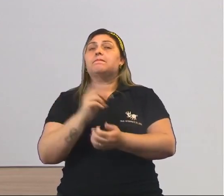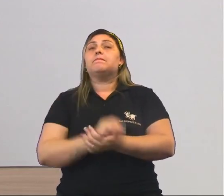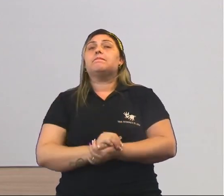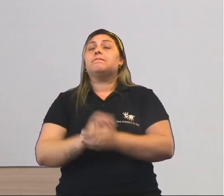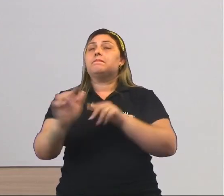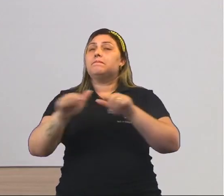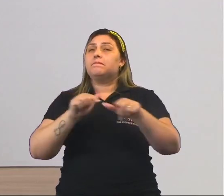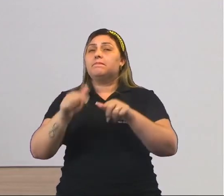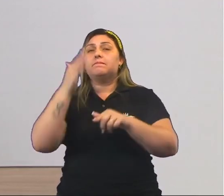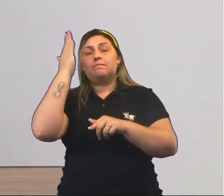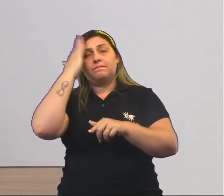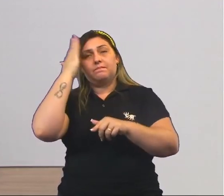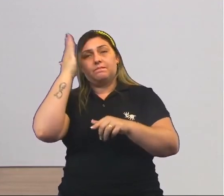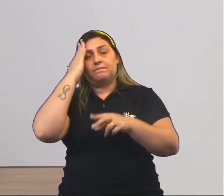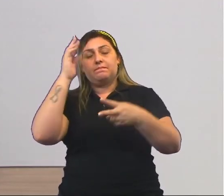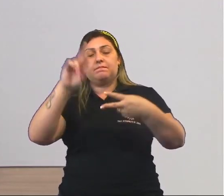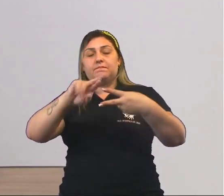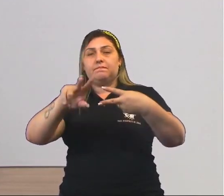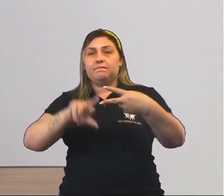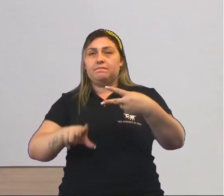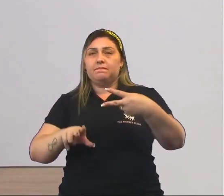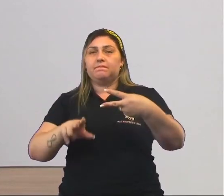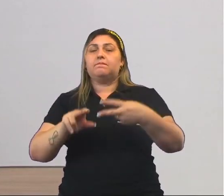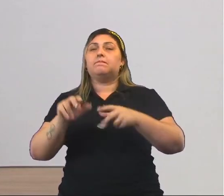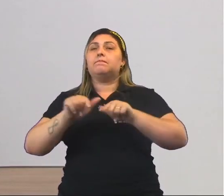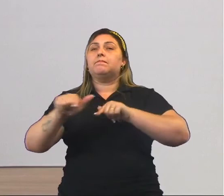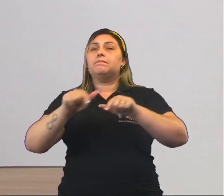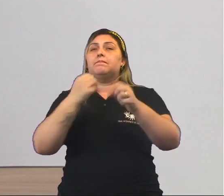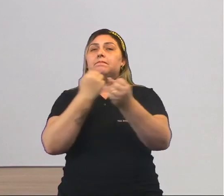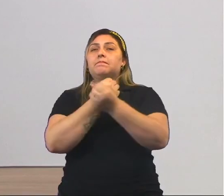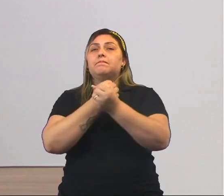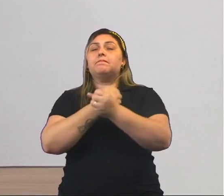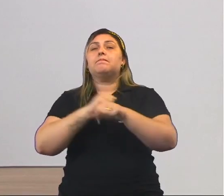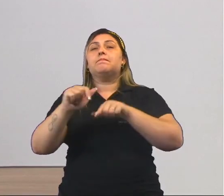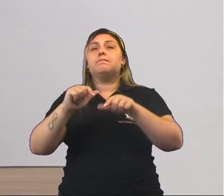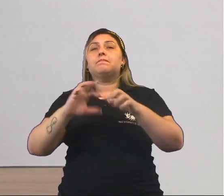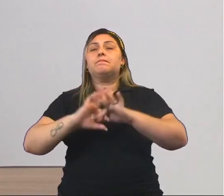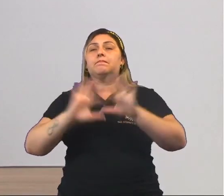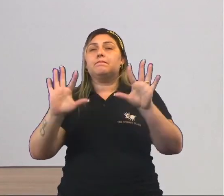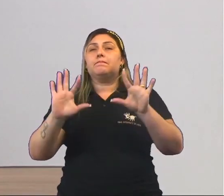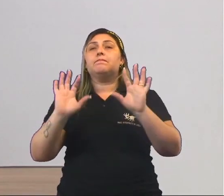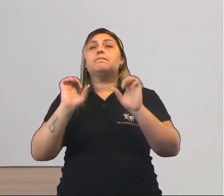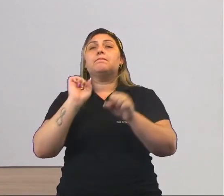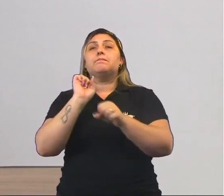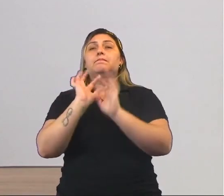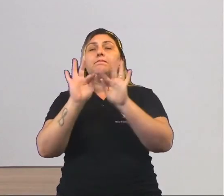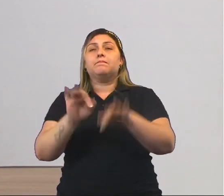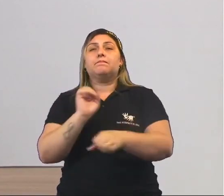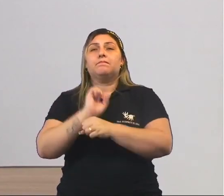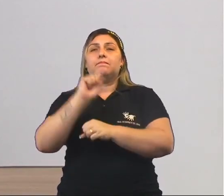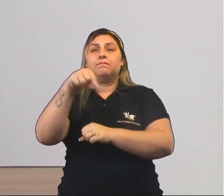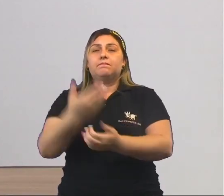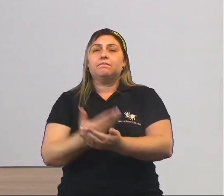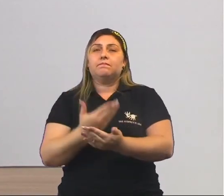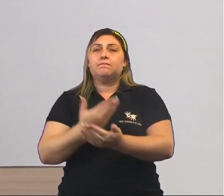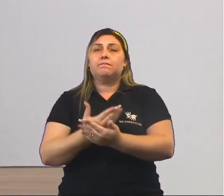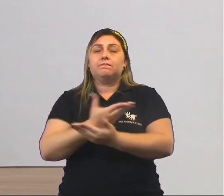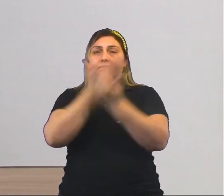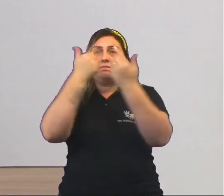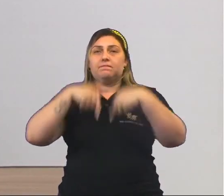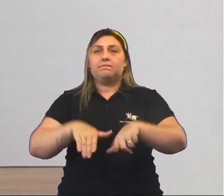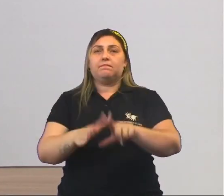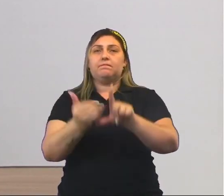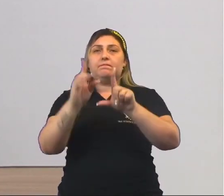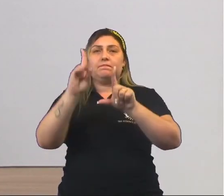de trabalho, entender as distinções do trabalho escravo e do trabalho livre. Tá bom? Eu fico por aqui e te aguardo na próxima aula. Mas não